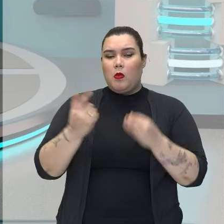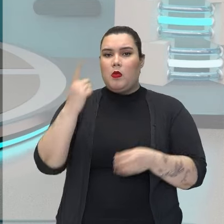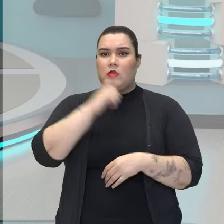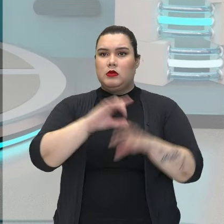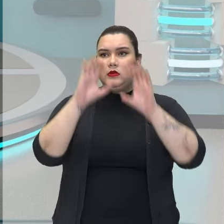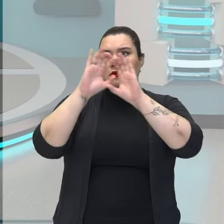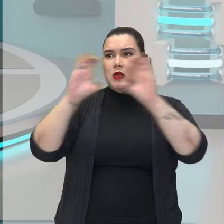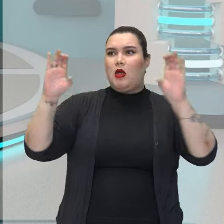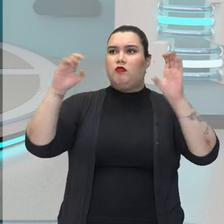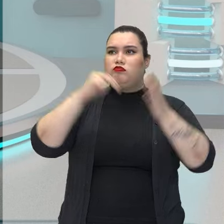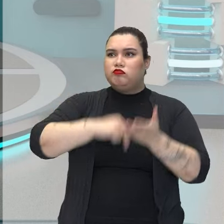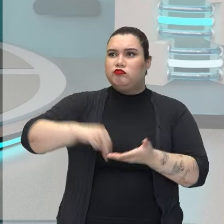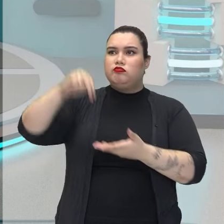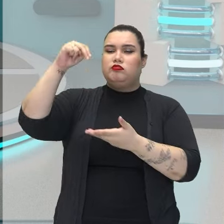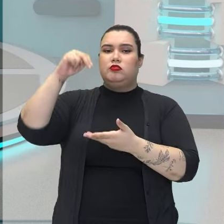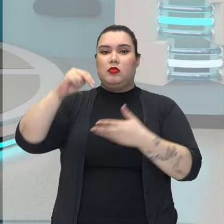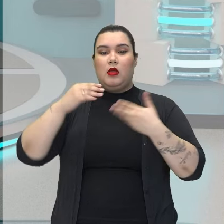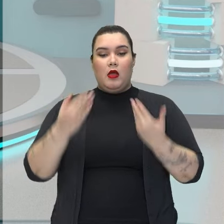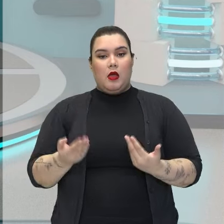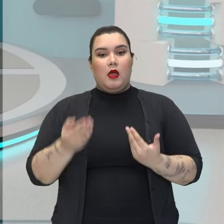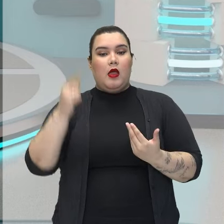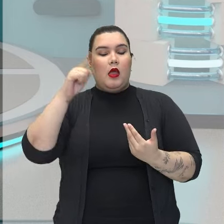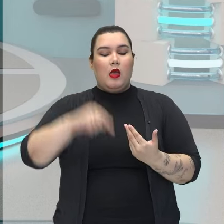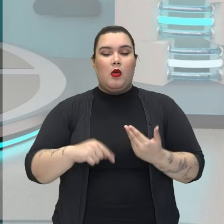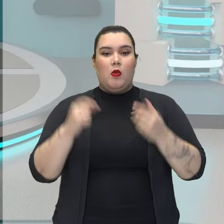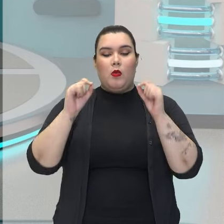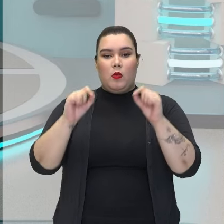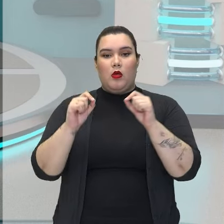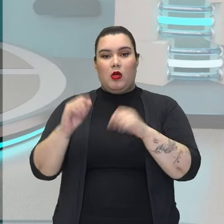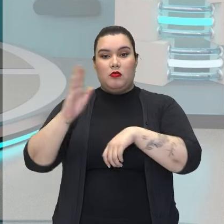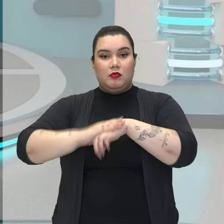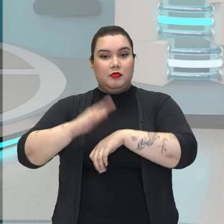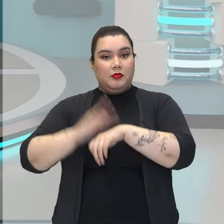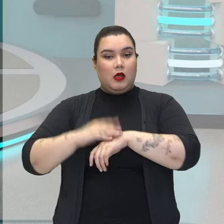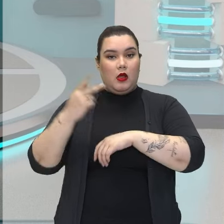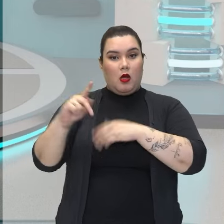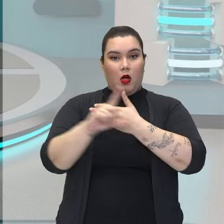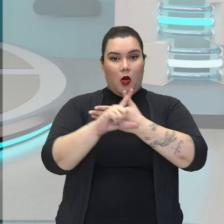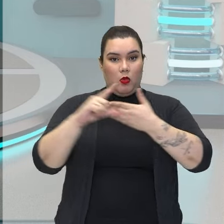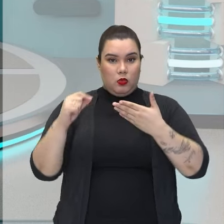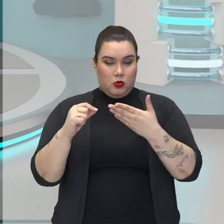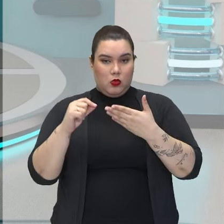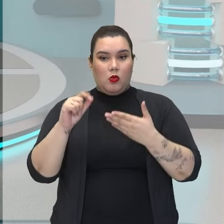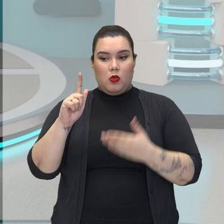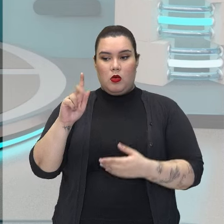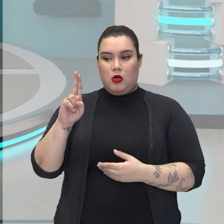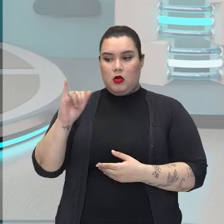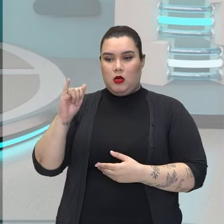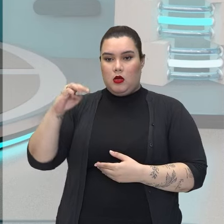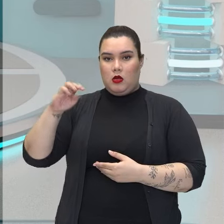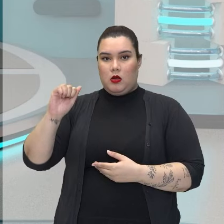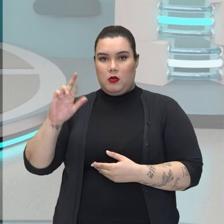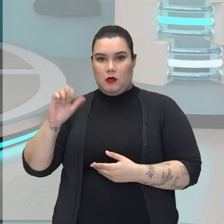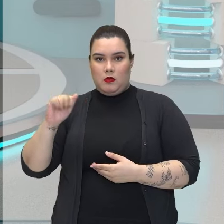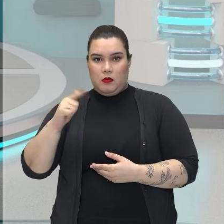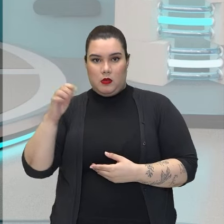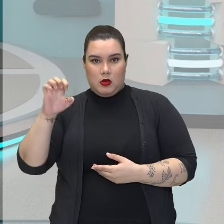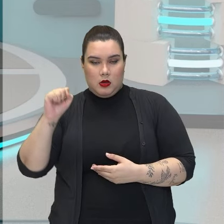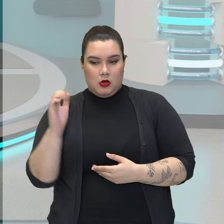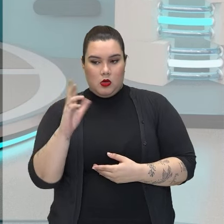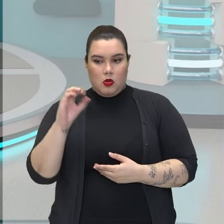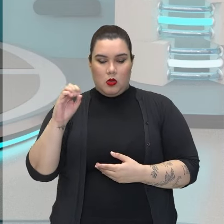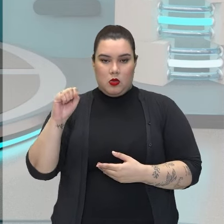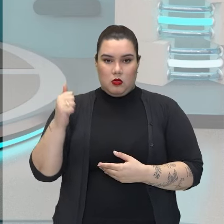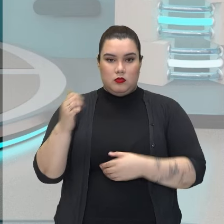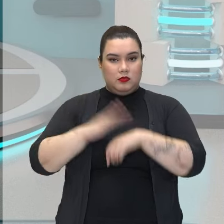Percebam que são questões ali de um universo criado por Guimarães Rosa, questões que são próprias do ser humano,